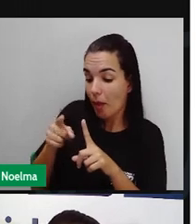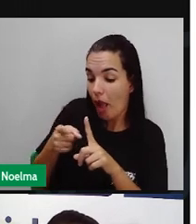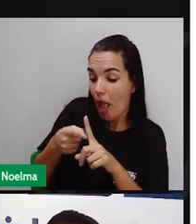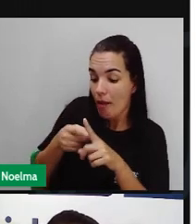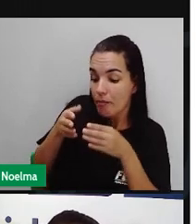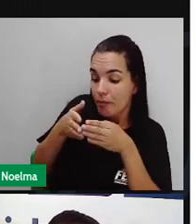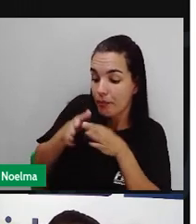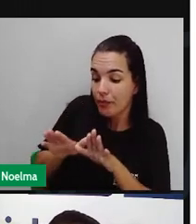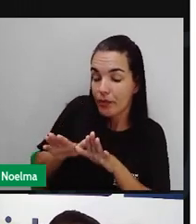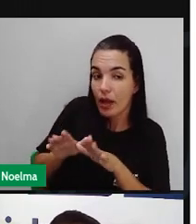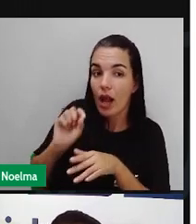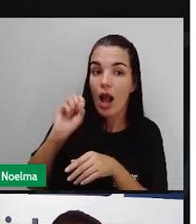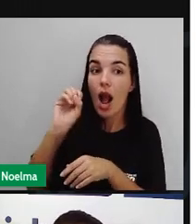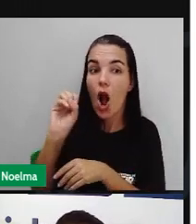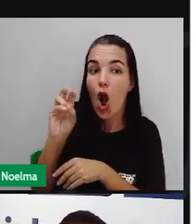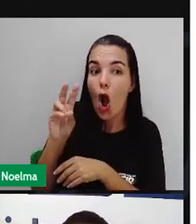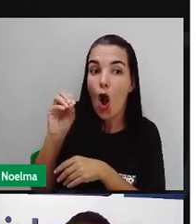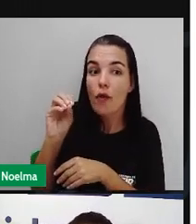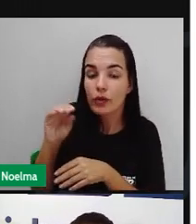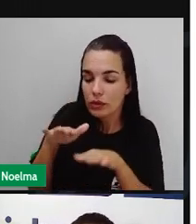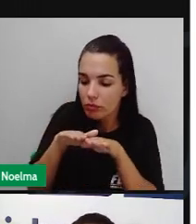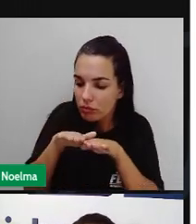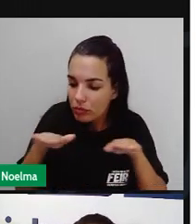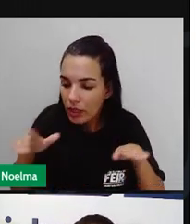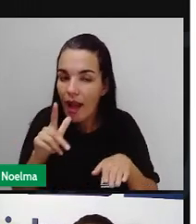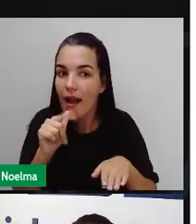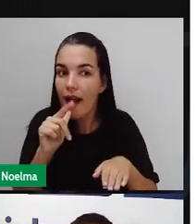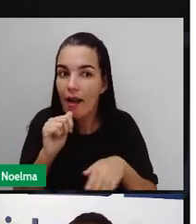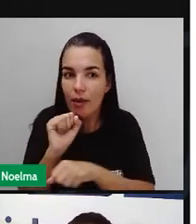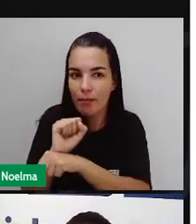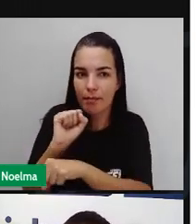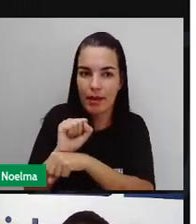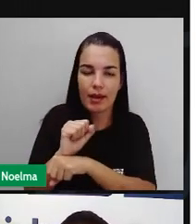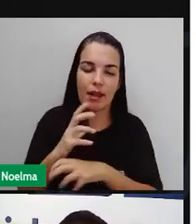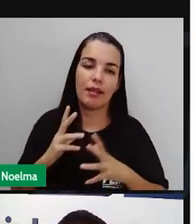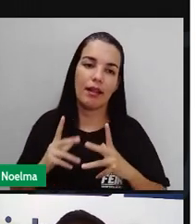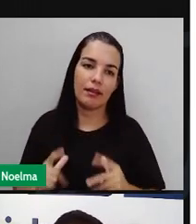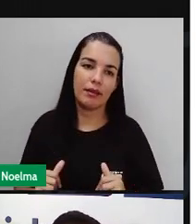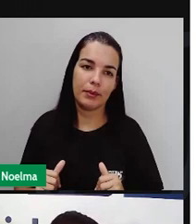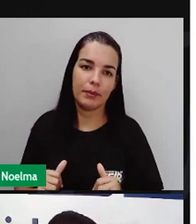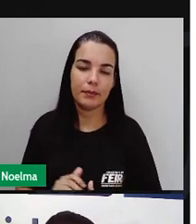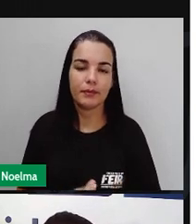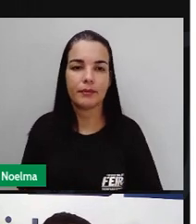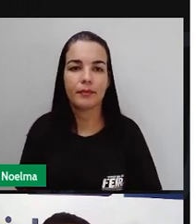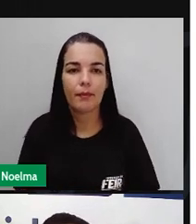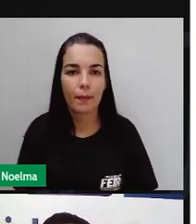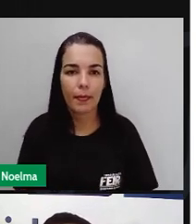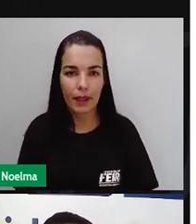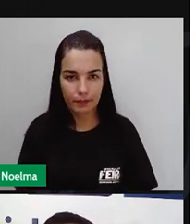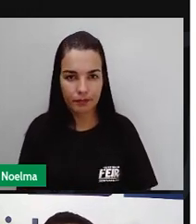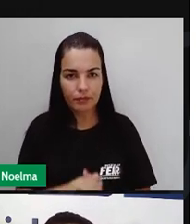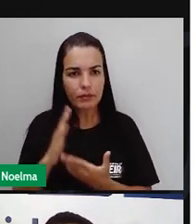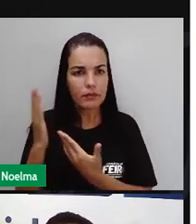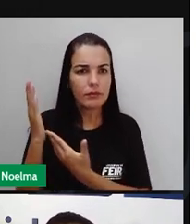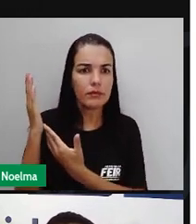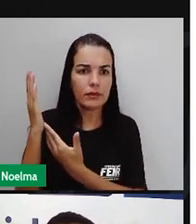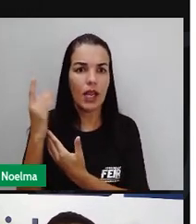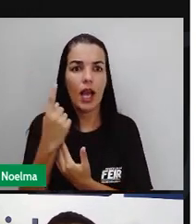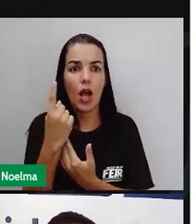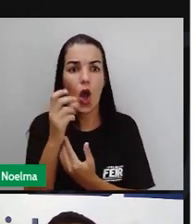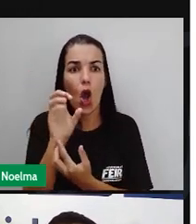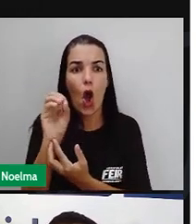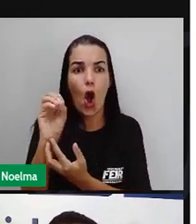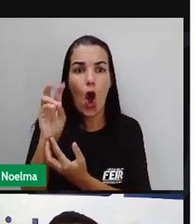ovos que vão ser depositados aí em superfícies onde se encontra água limpa. Um ovo,